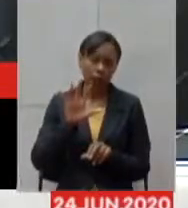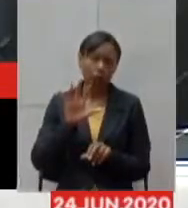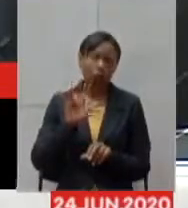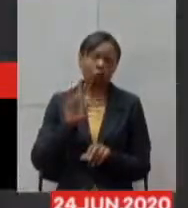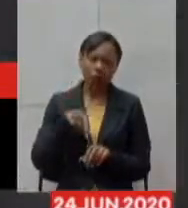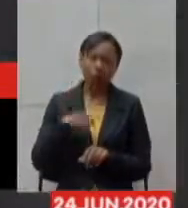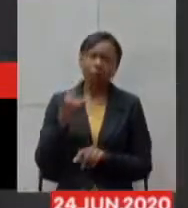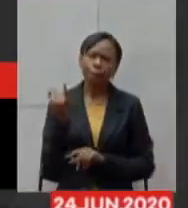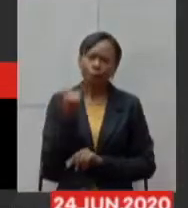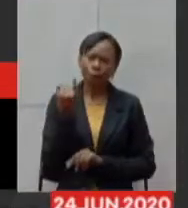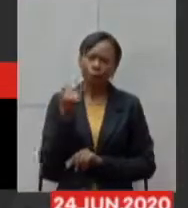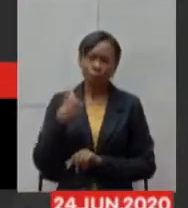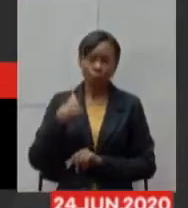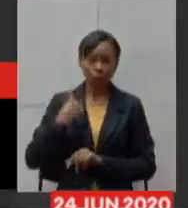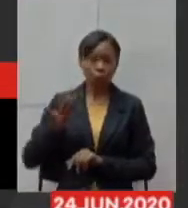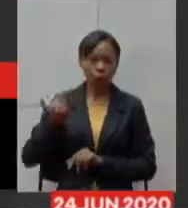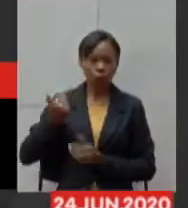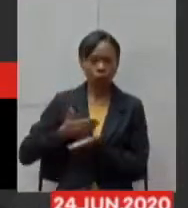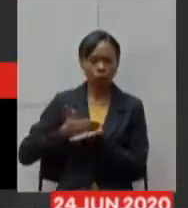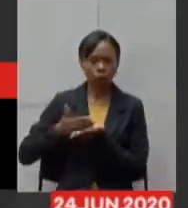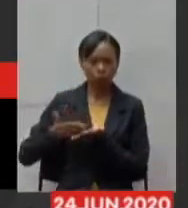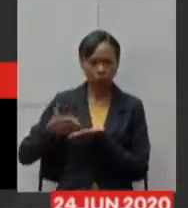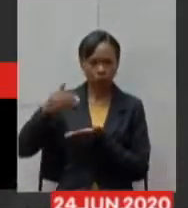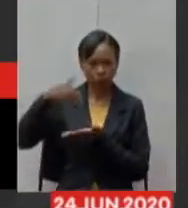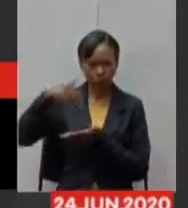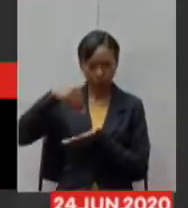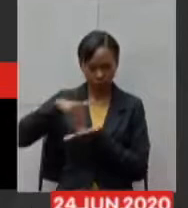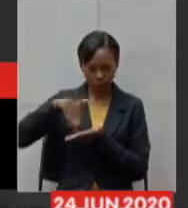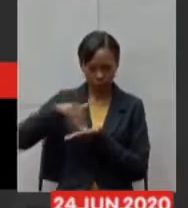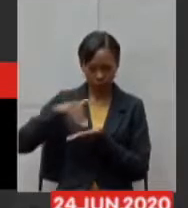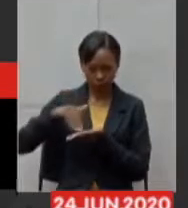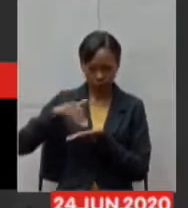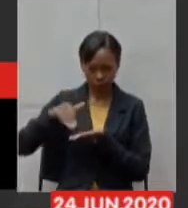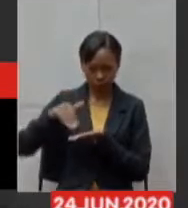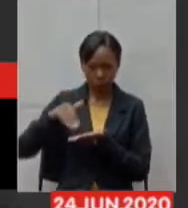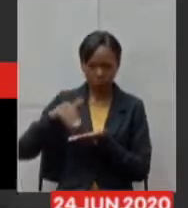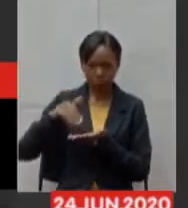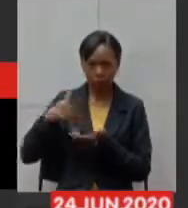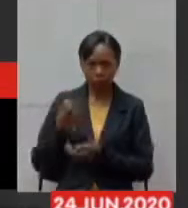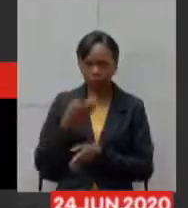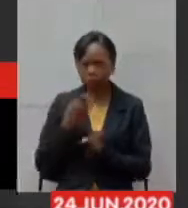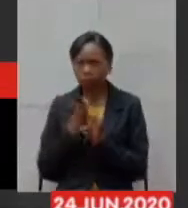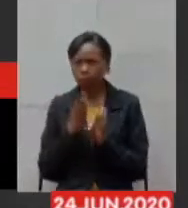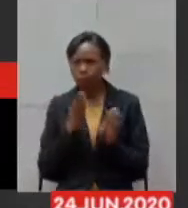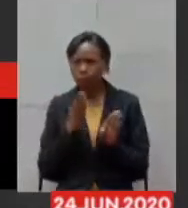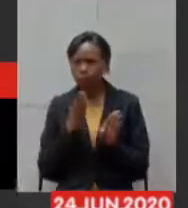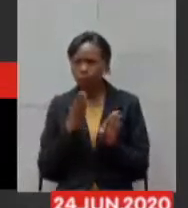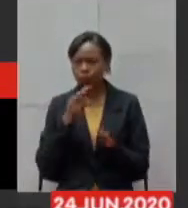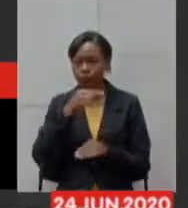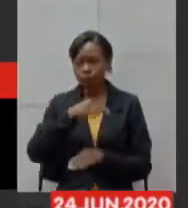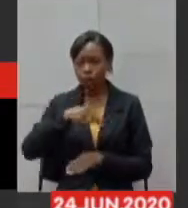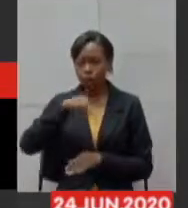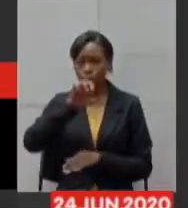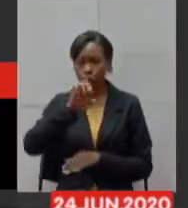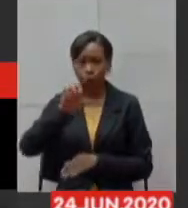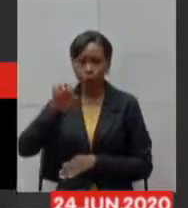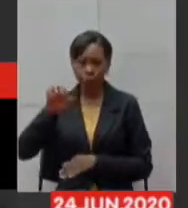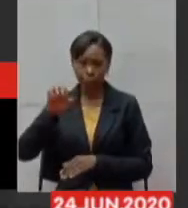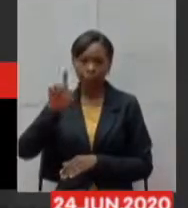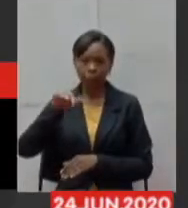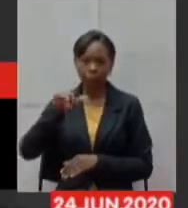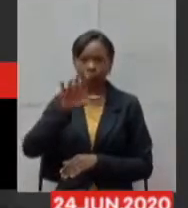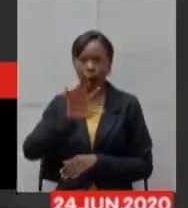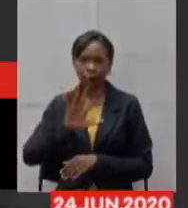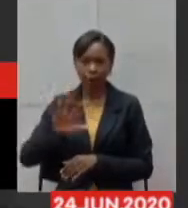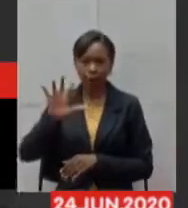cheguei à secretaria nós dentro dos nossos diagnósticos nós vimos que o noroeste ele é uma região que